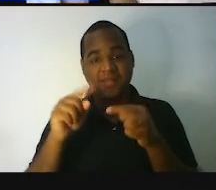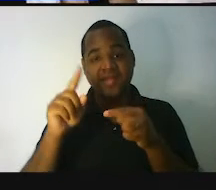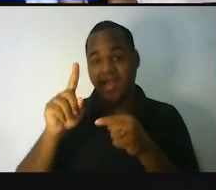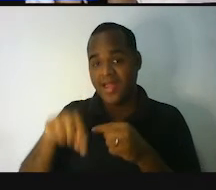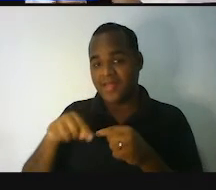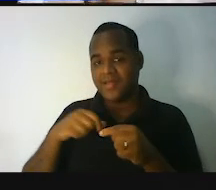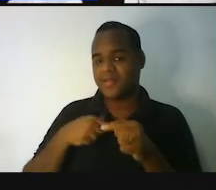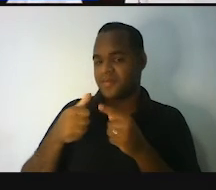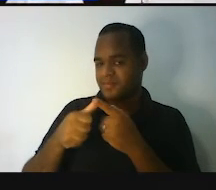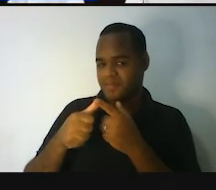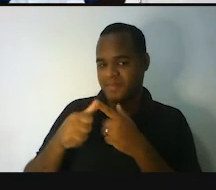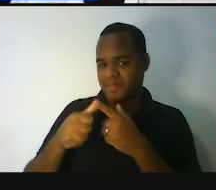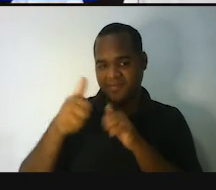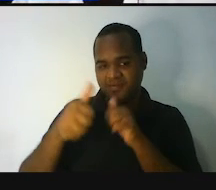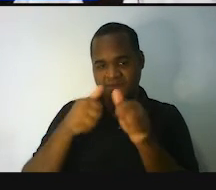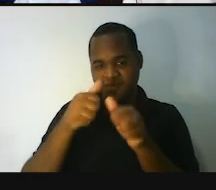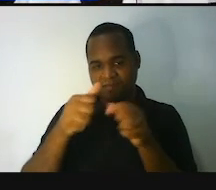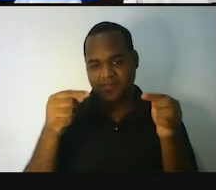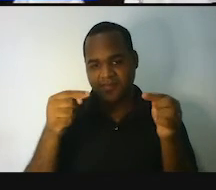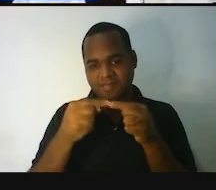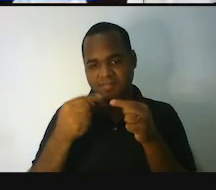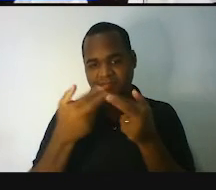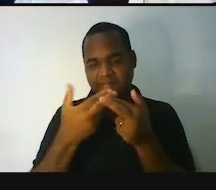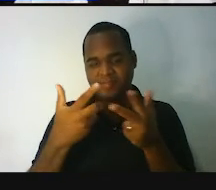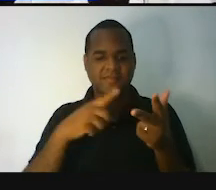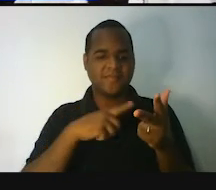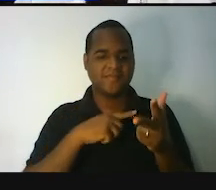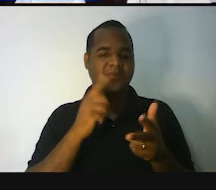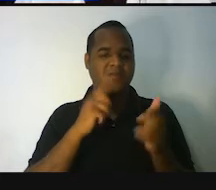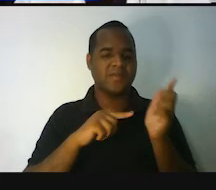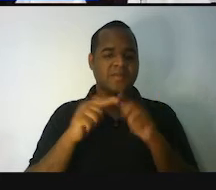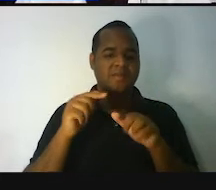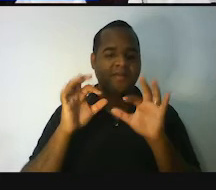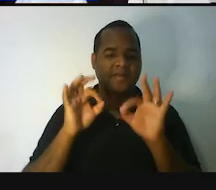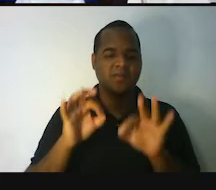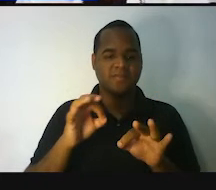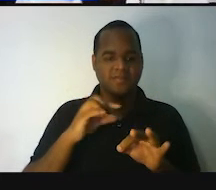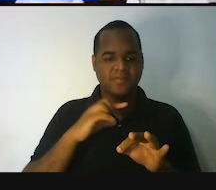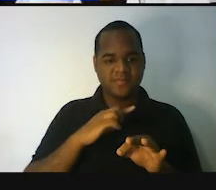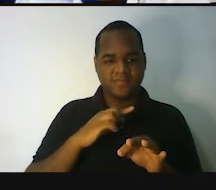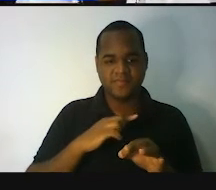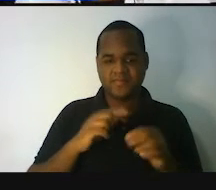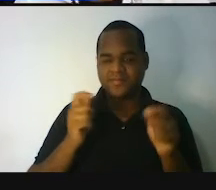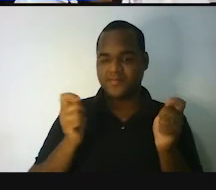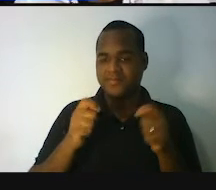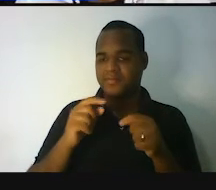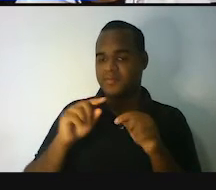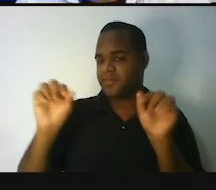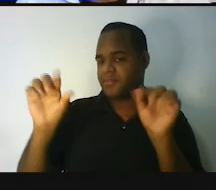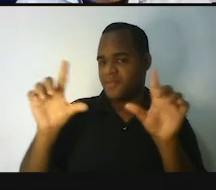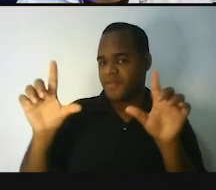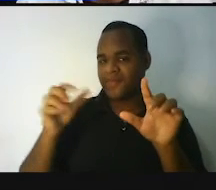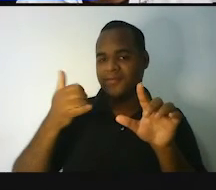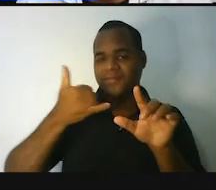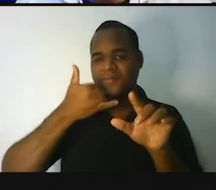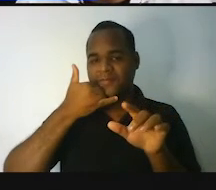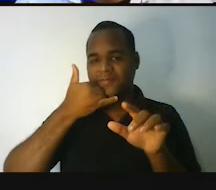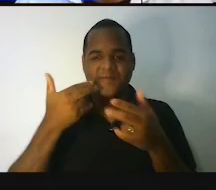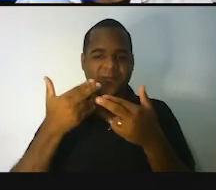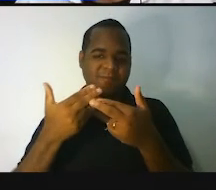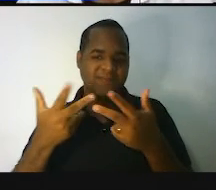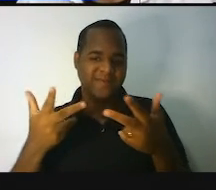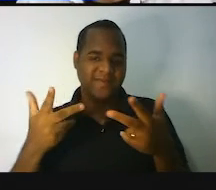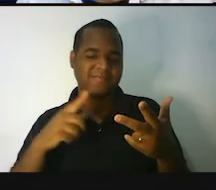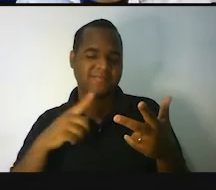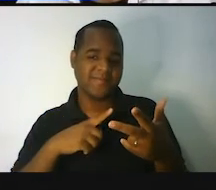né? Essa medida polegada a gente vê muito para anúncios de venda de televisão, de computadores, de celulares, né?